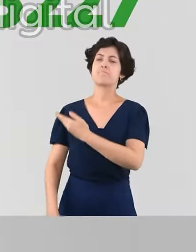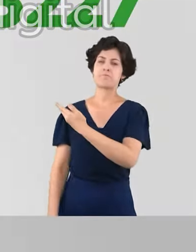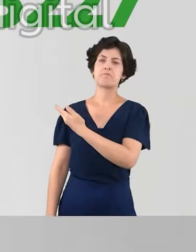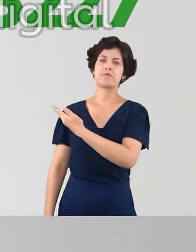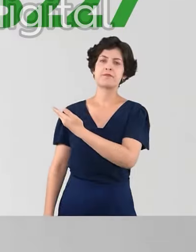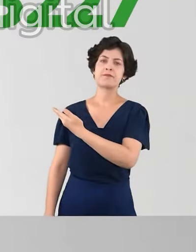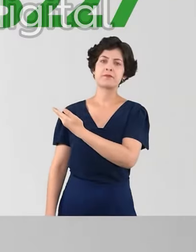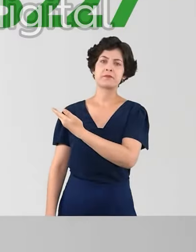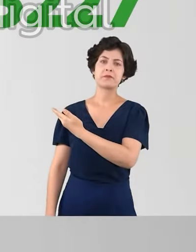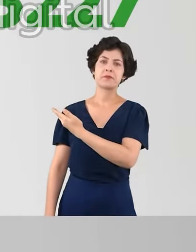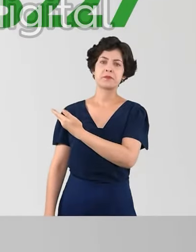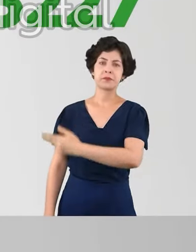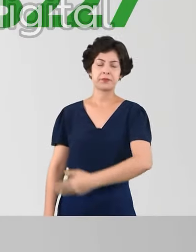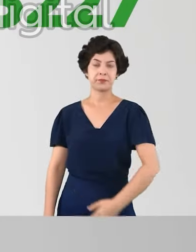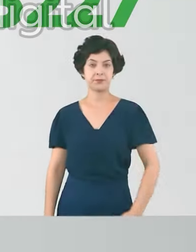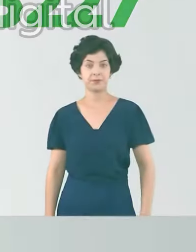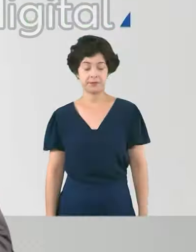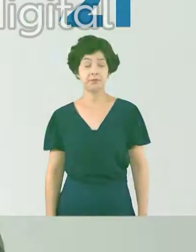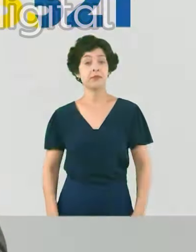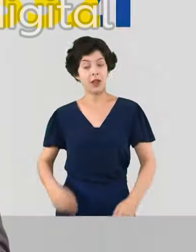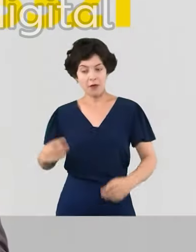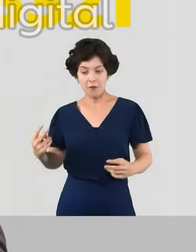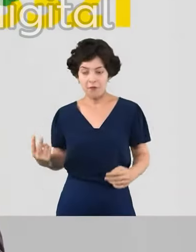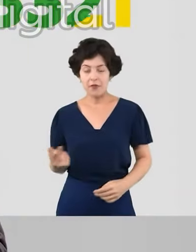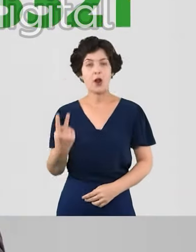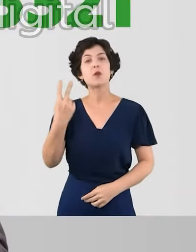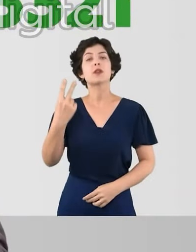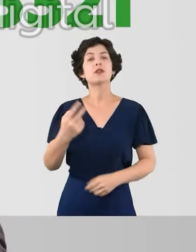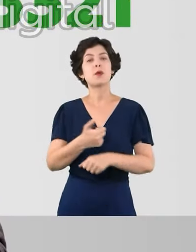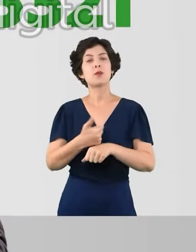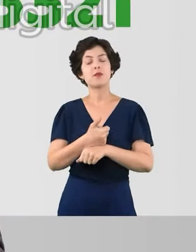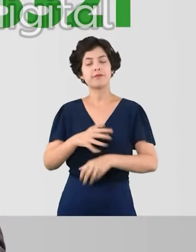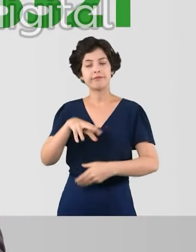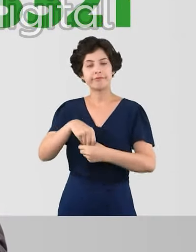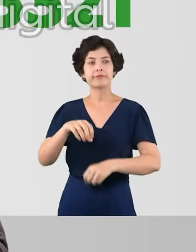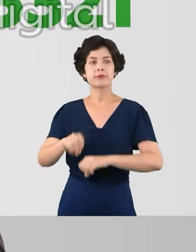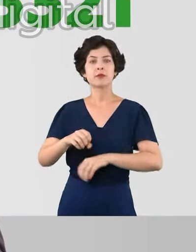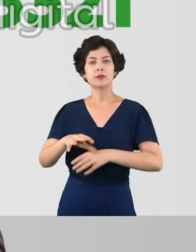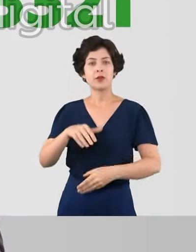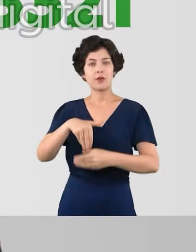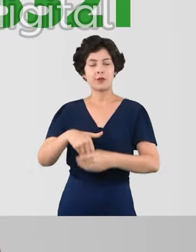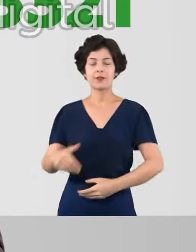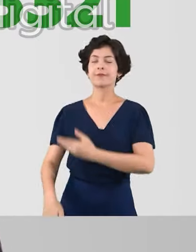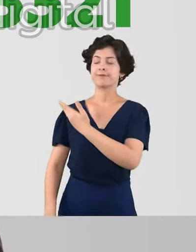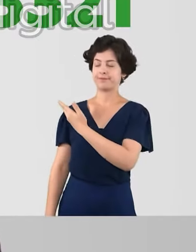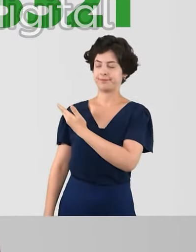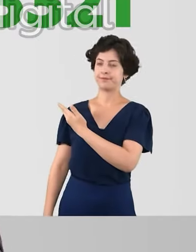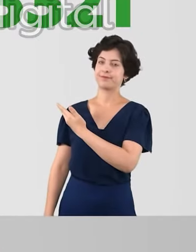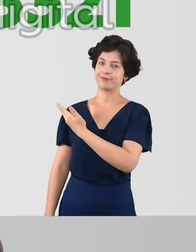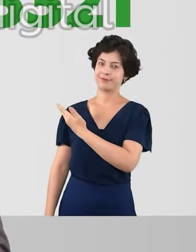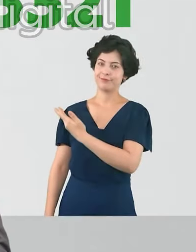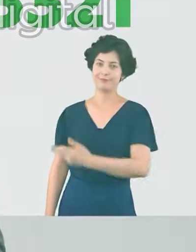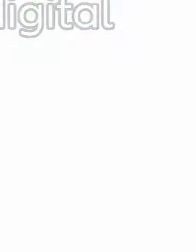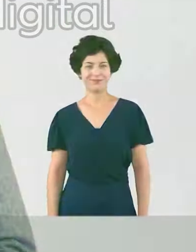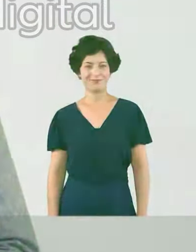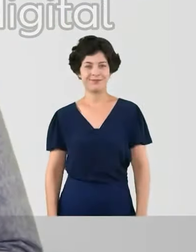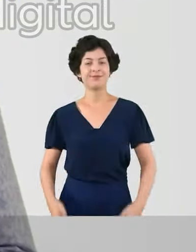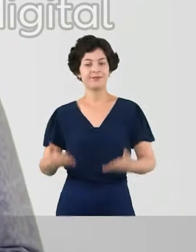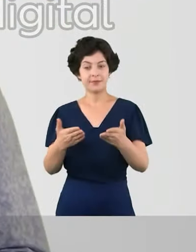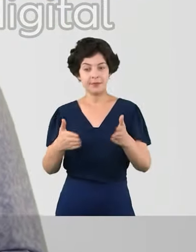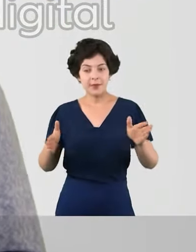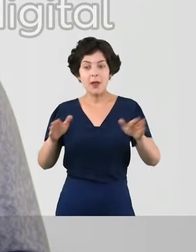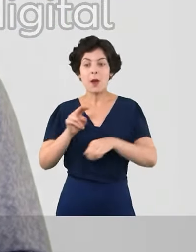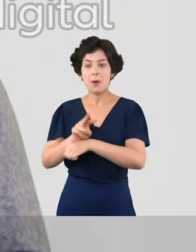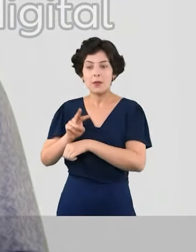Sandra Pedrosa, 25-227. Pela valorização dos profissionais da educação, vote Wesley Rocha, 25-321. Para